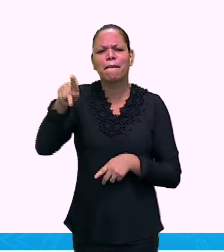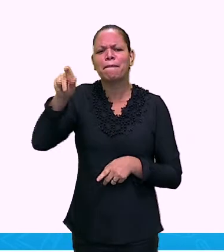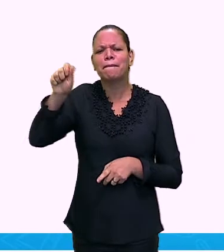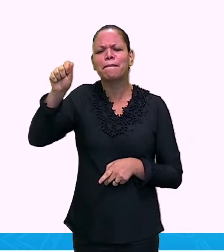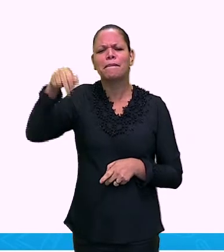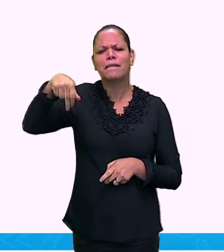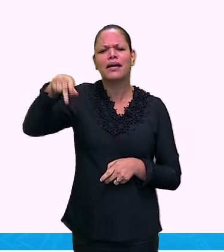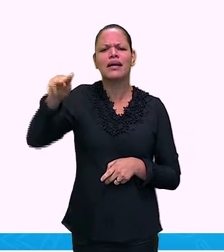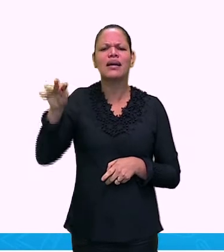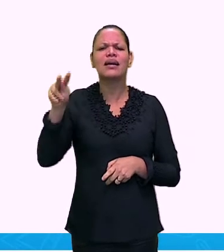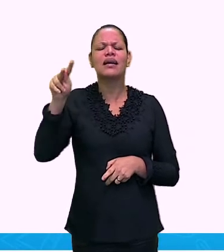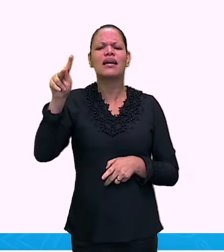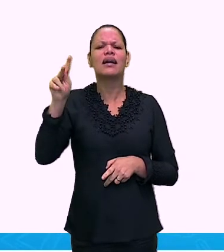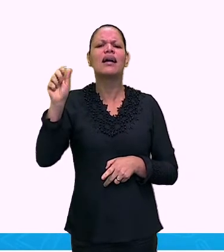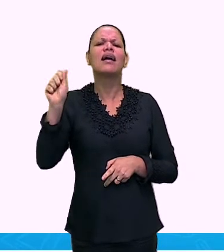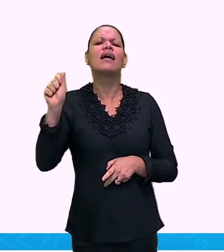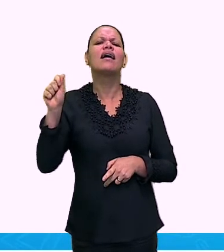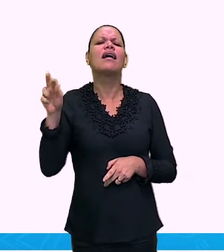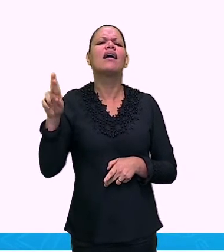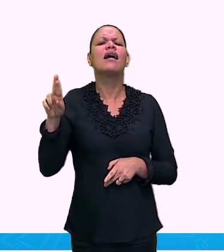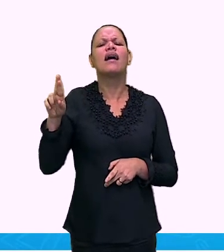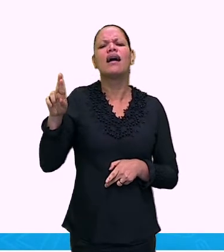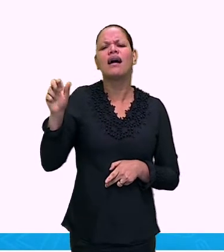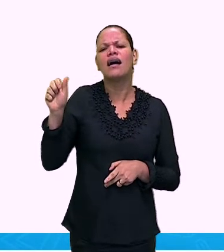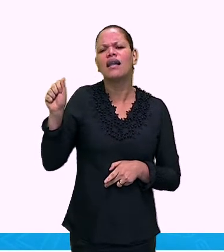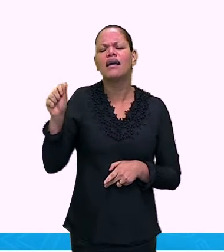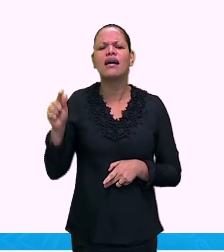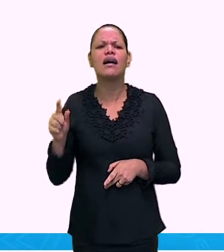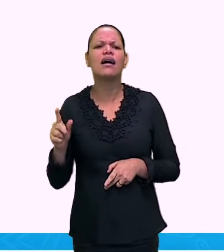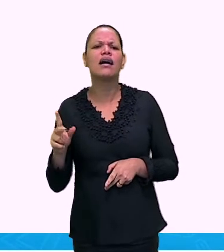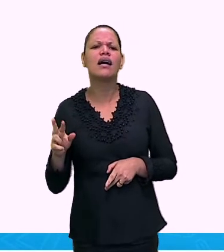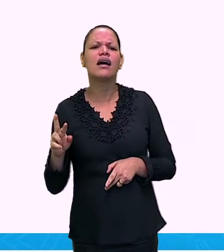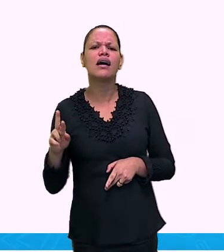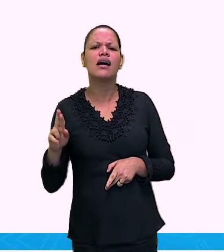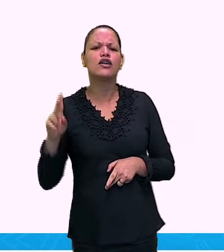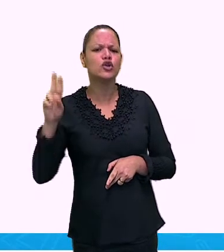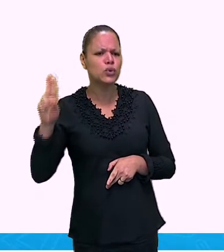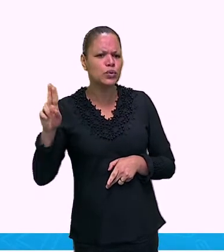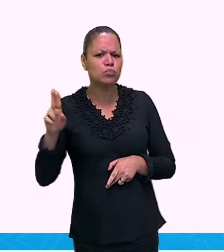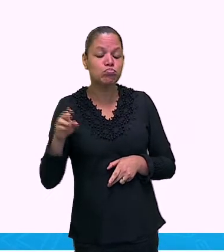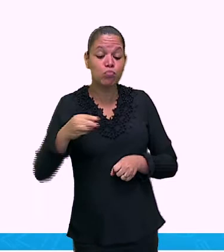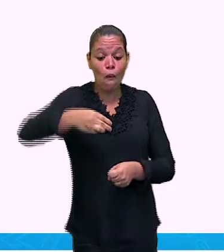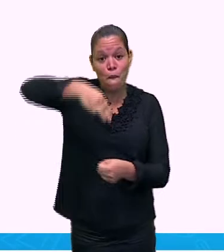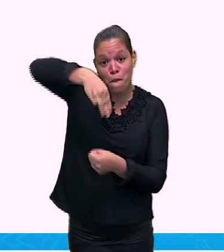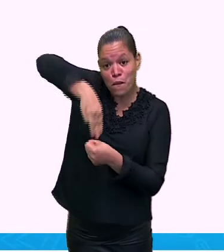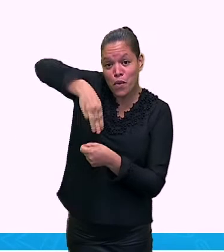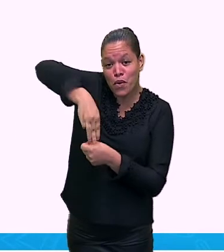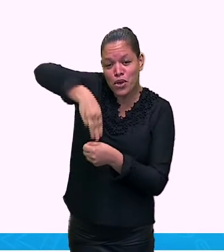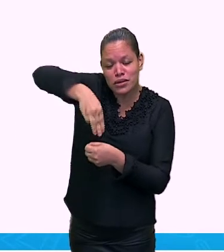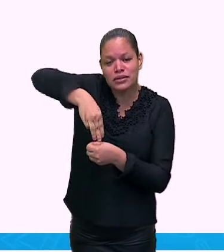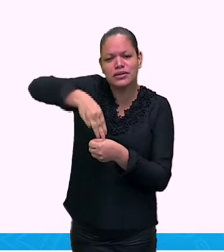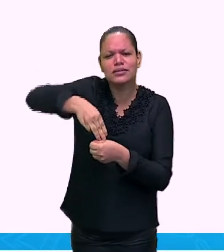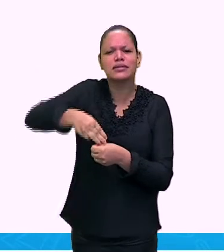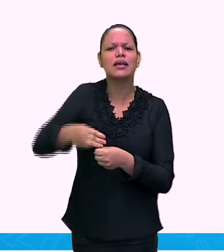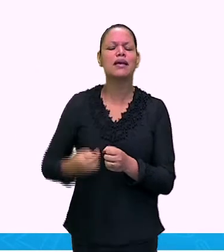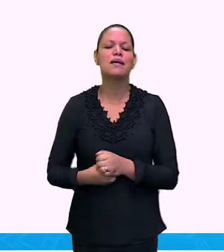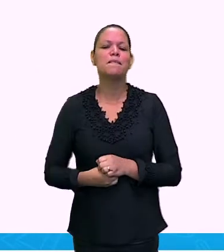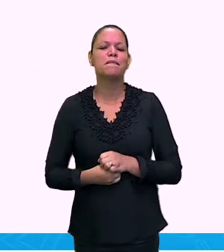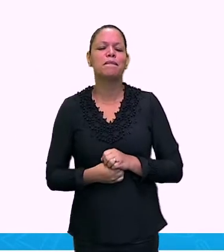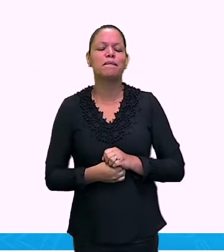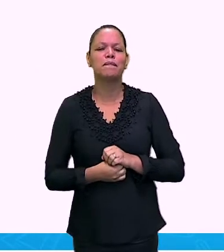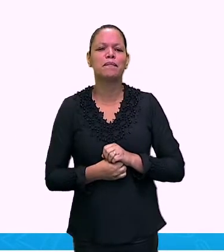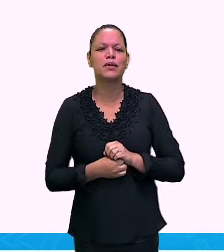Pancararum. Eles estão localizados no município de Araçuaí, no Vale do Jequitinhonha.